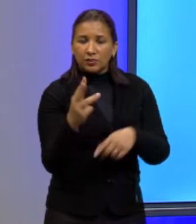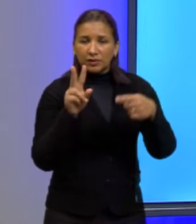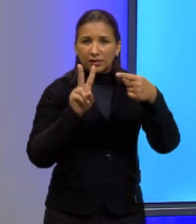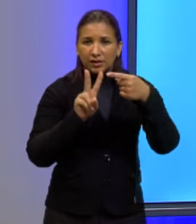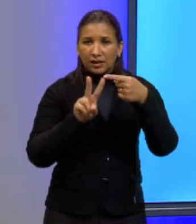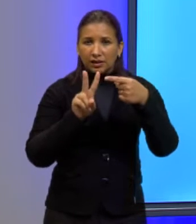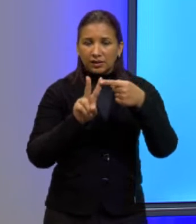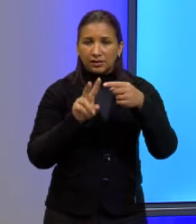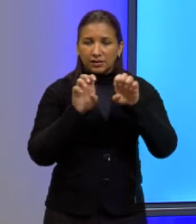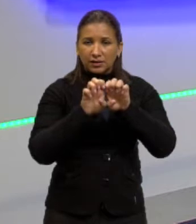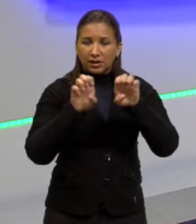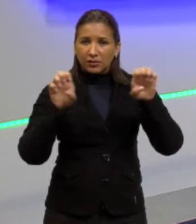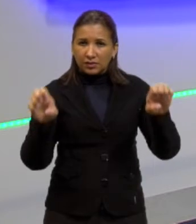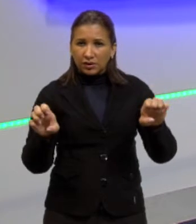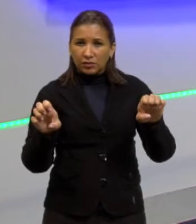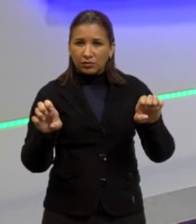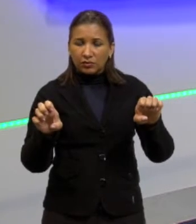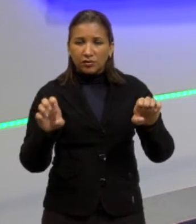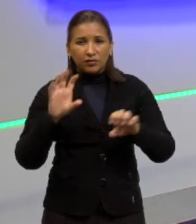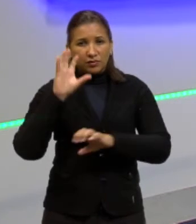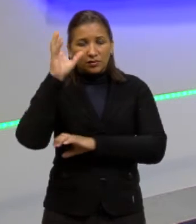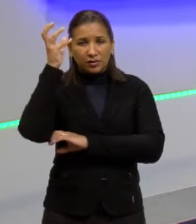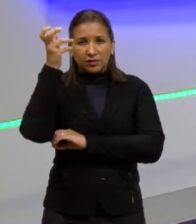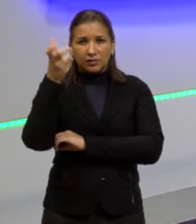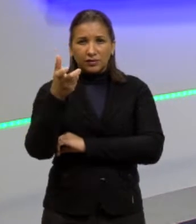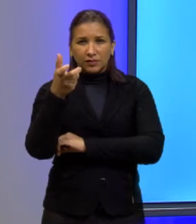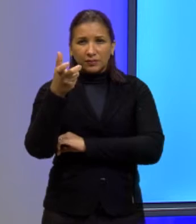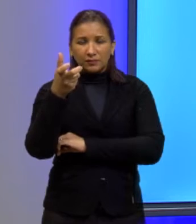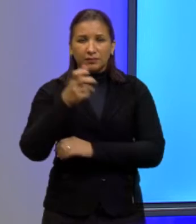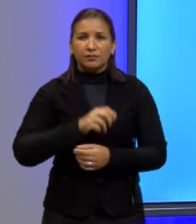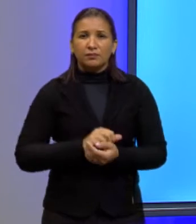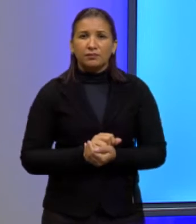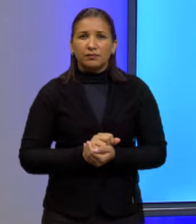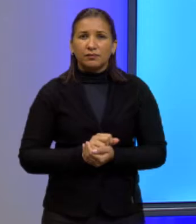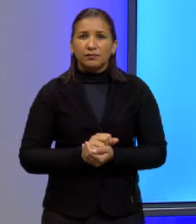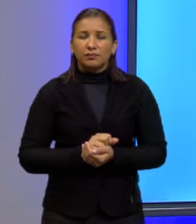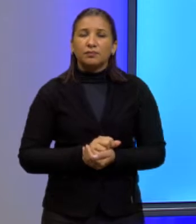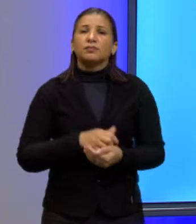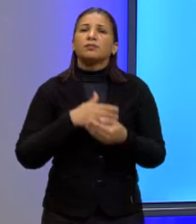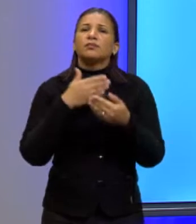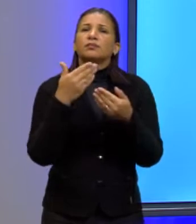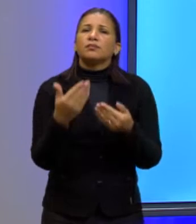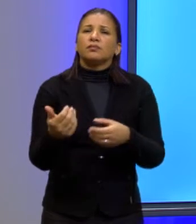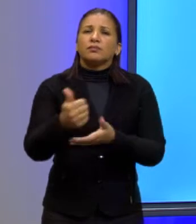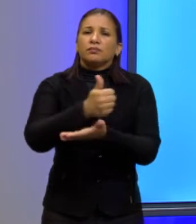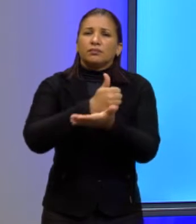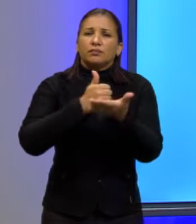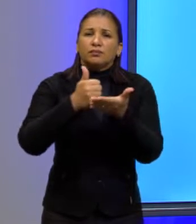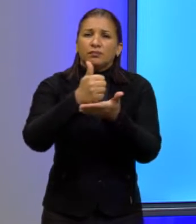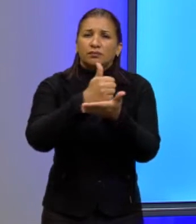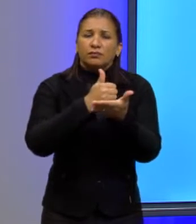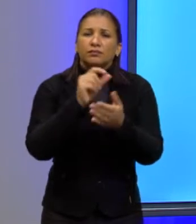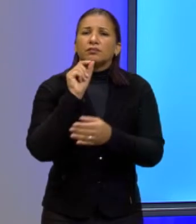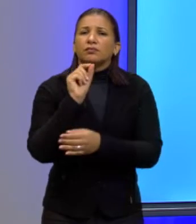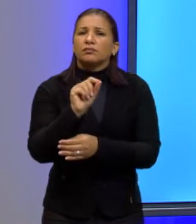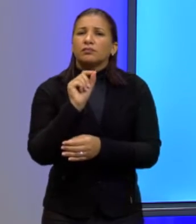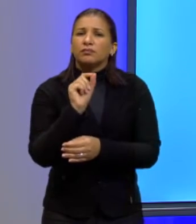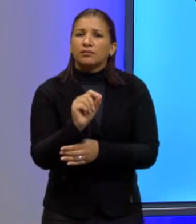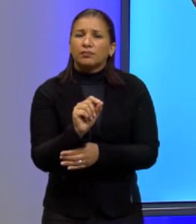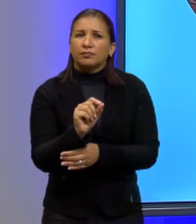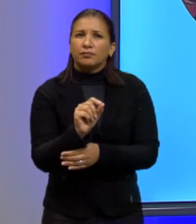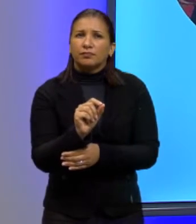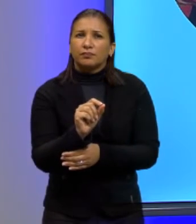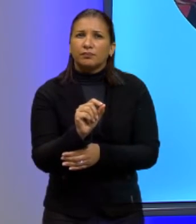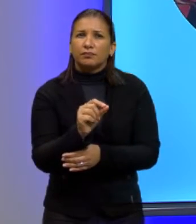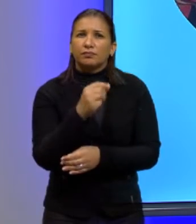da equação que nós vamos resolver. E aí, então, a base vai ser o quê? Vai ser